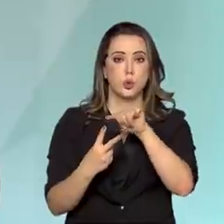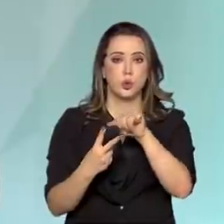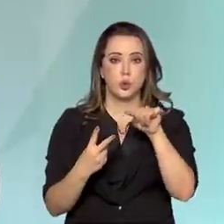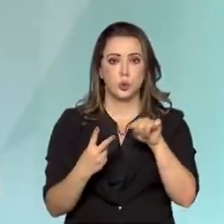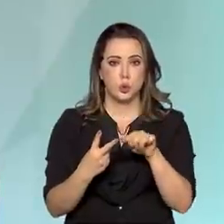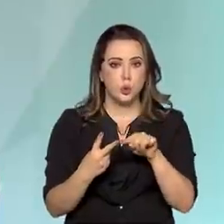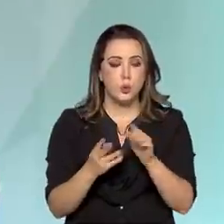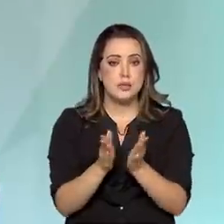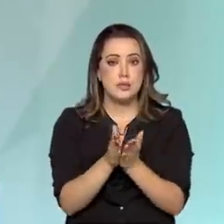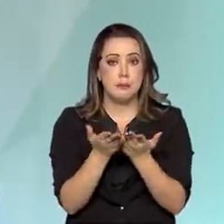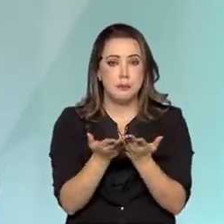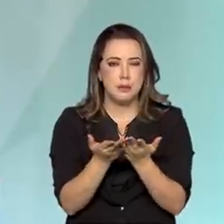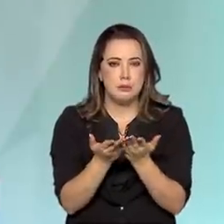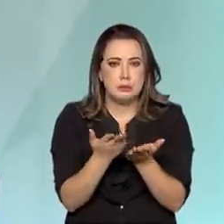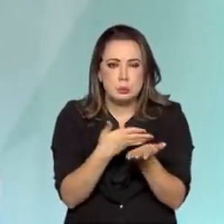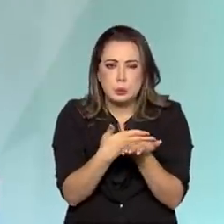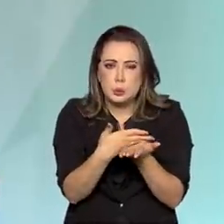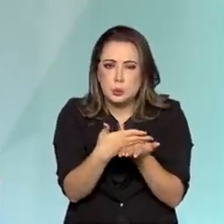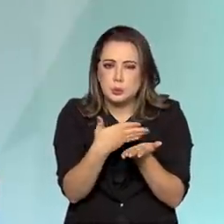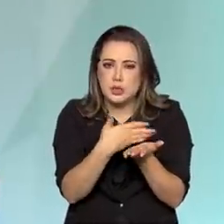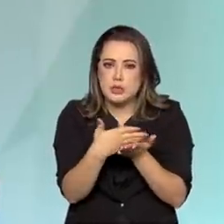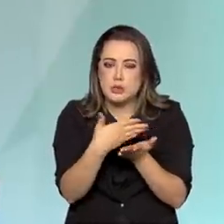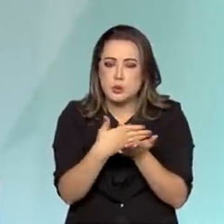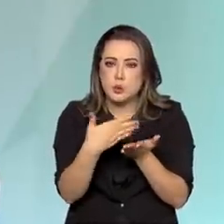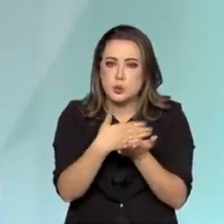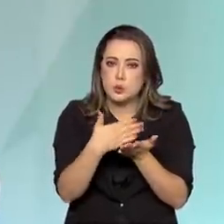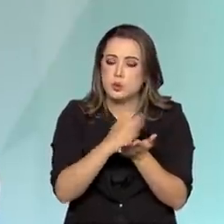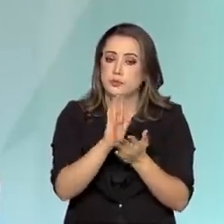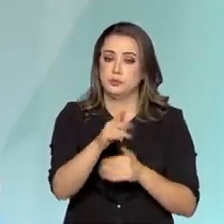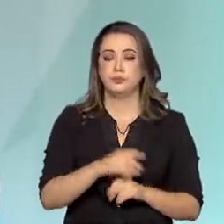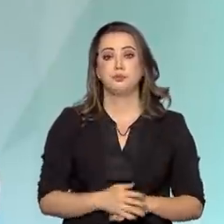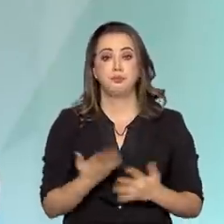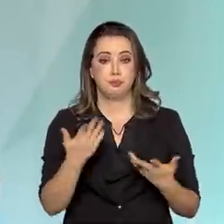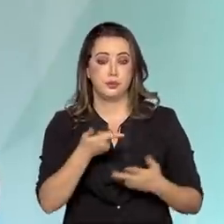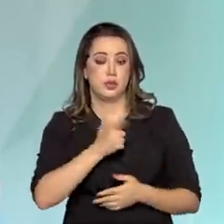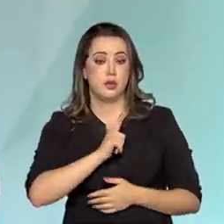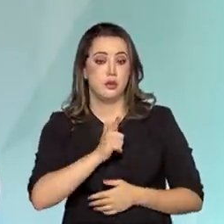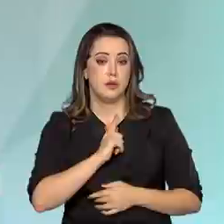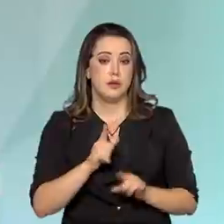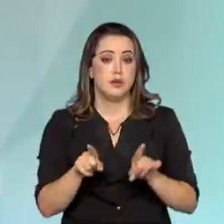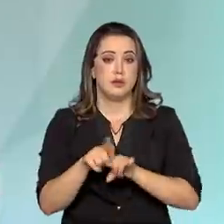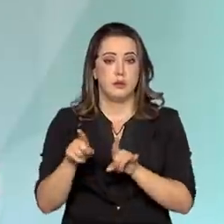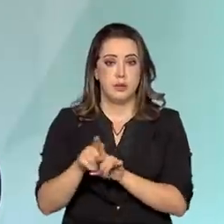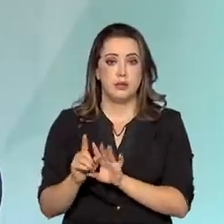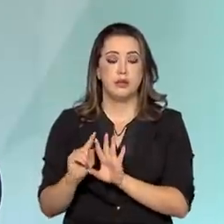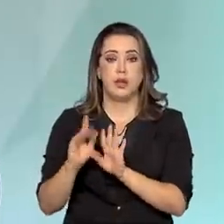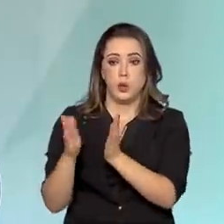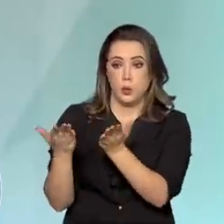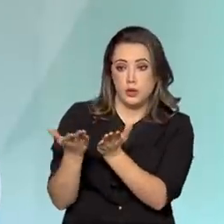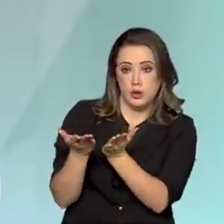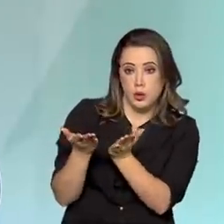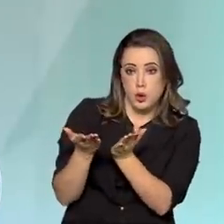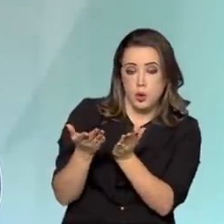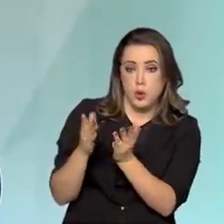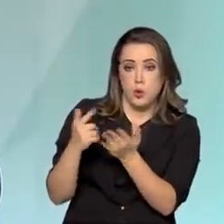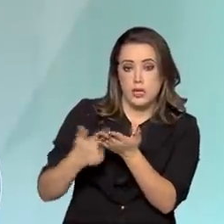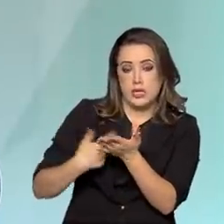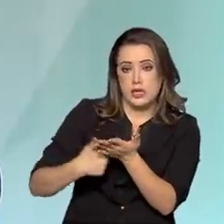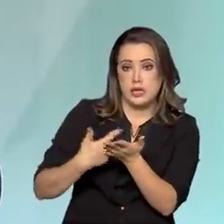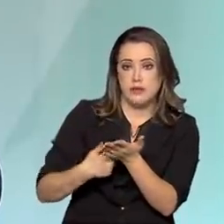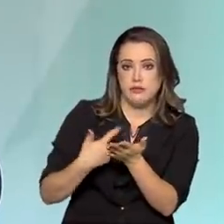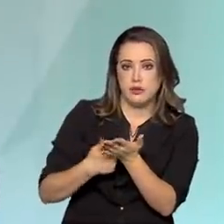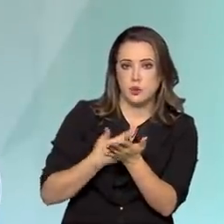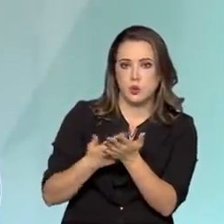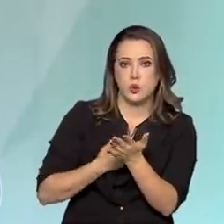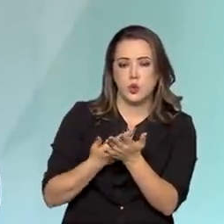de mogúncias. Então, nós guardamos isso. Nós guardamos, por exemplo, um exemplar da primeira edição dos Lusíadas de Camões. Isso tudo na sessão de obras raras. Então,